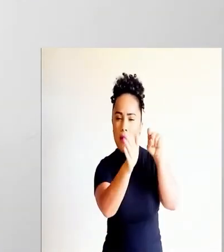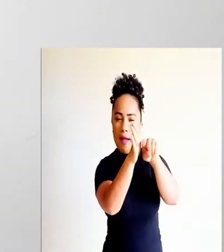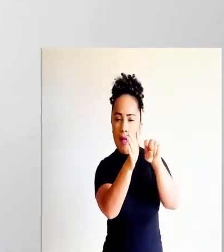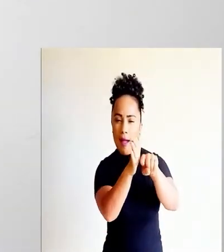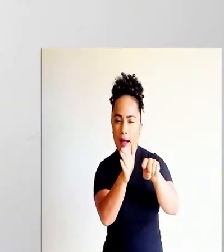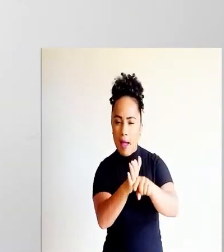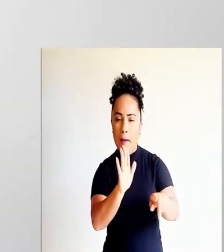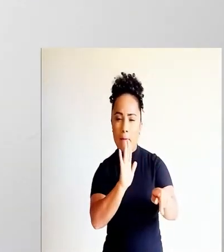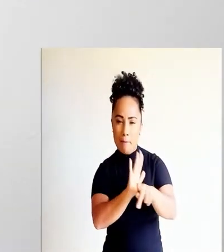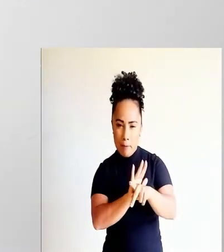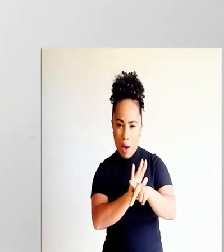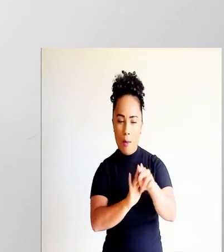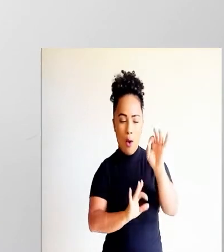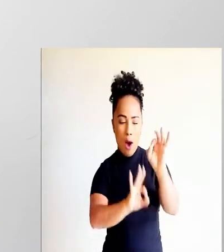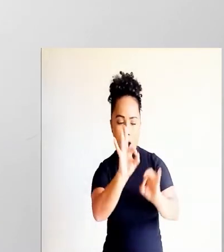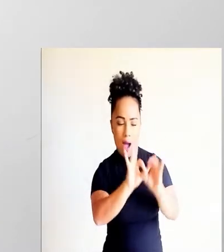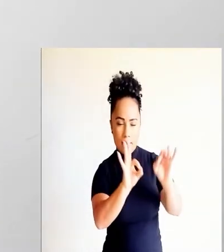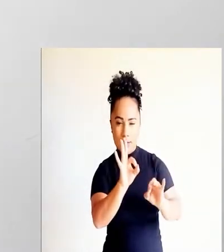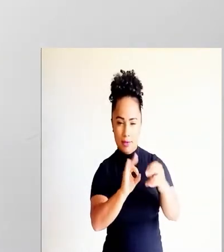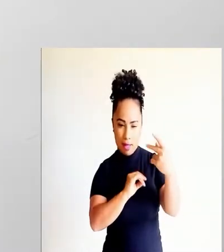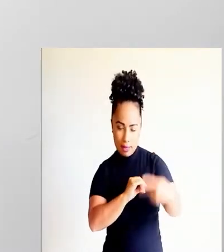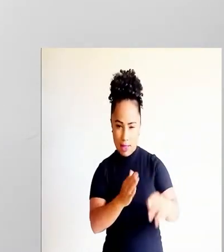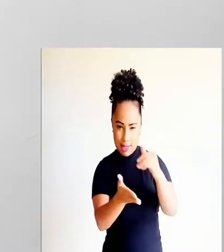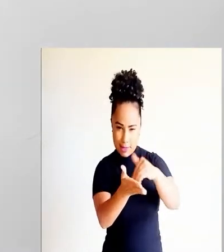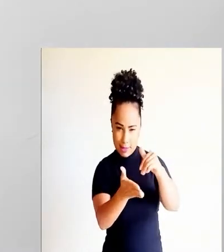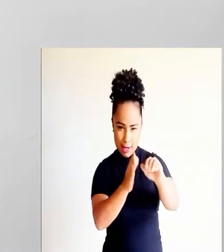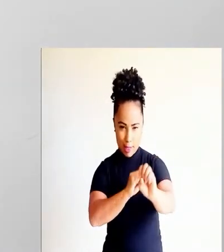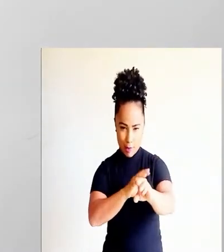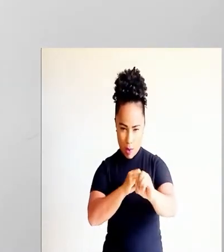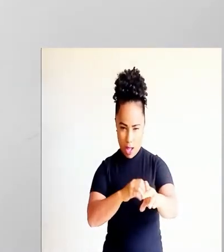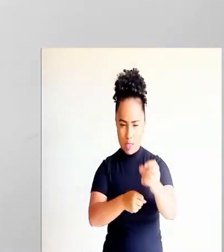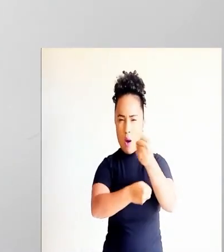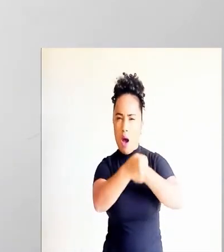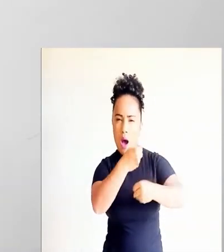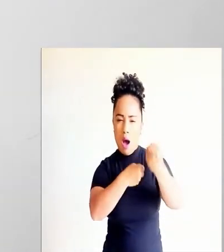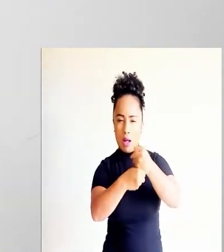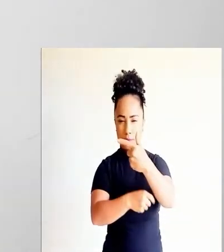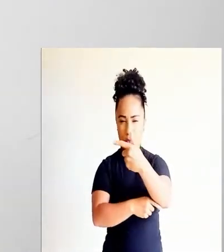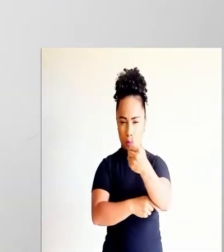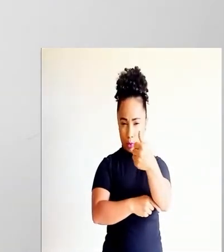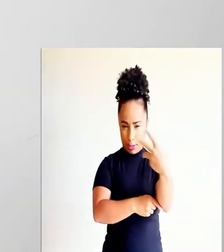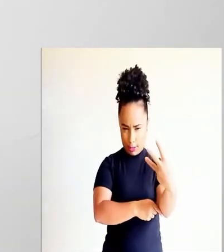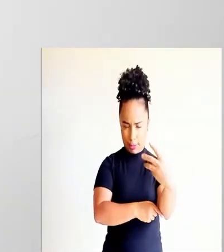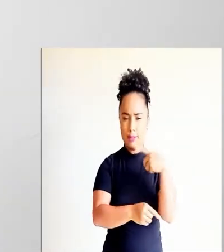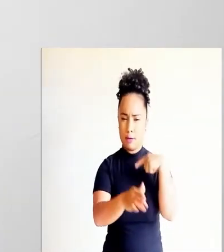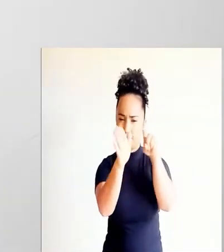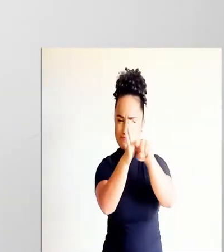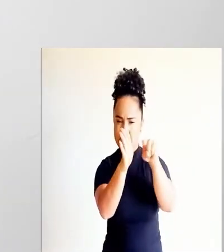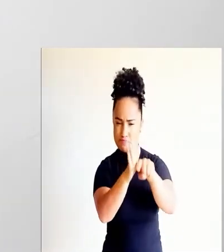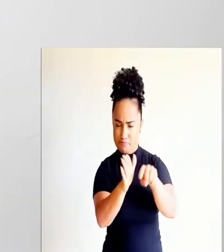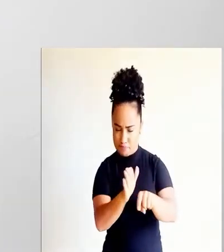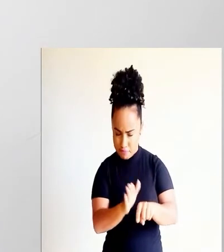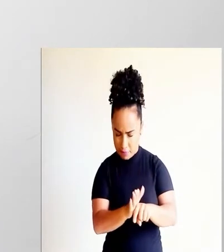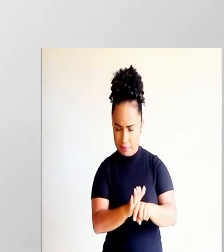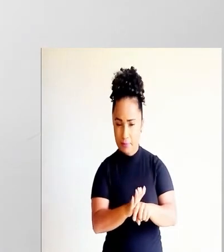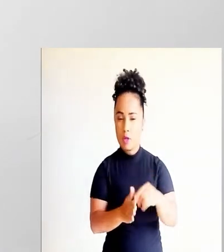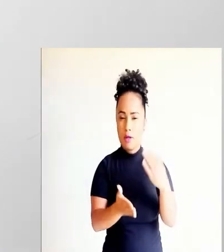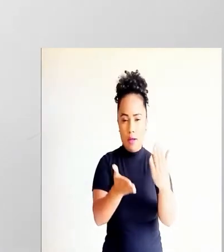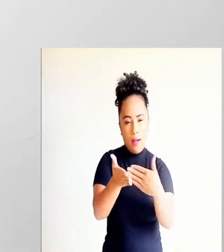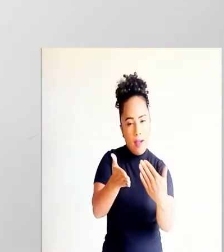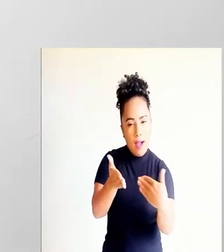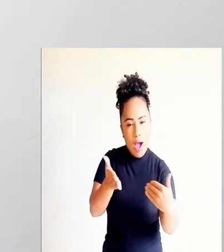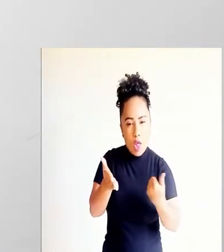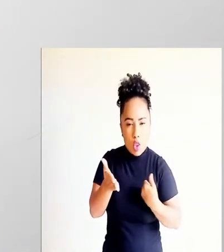Lá no banco de questões, elaborado pela Secretaria Municipal de Educação de Montes Claros, em 2013, nós temos algumas questões.